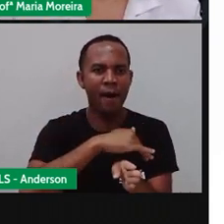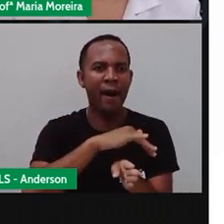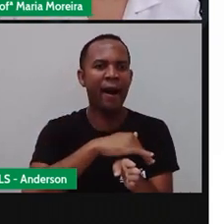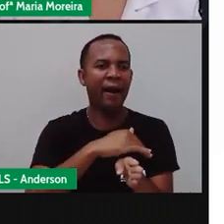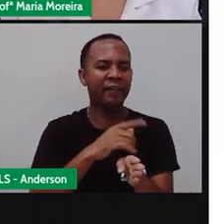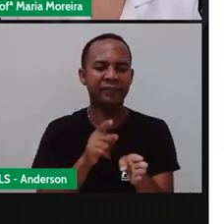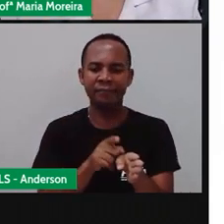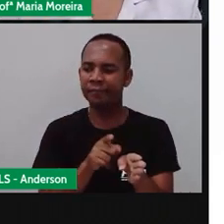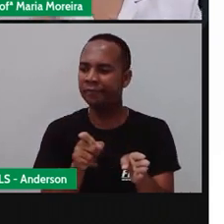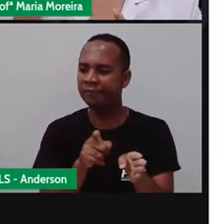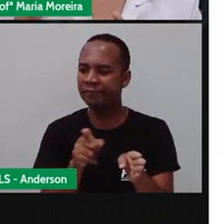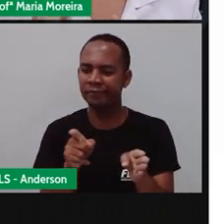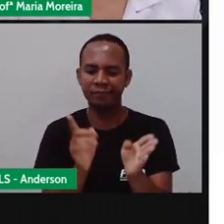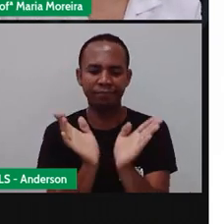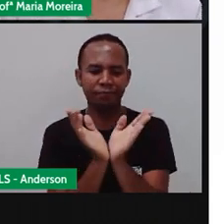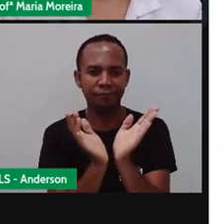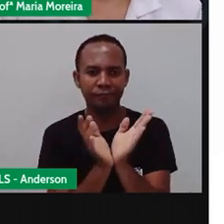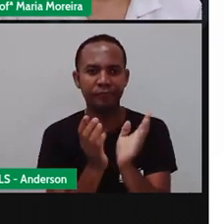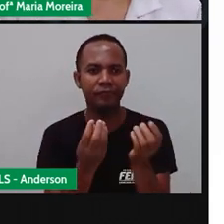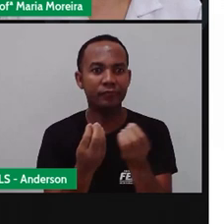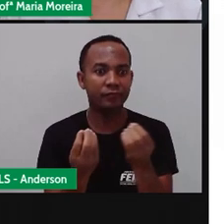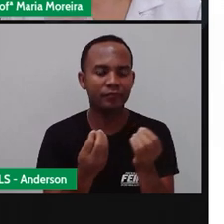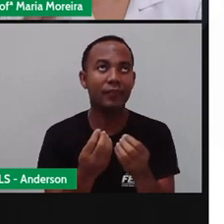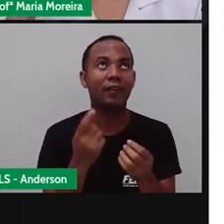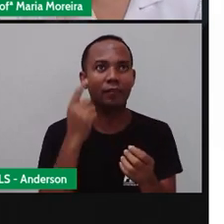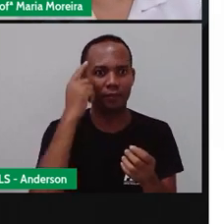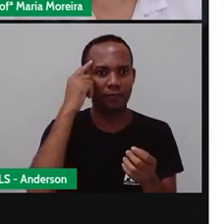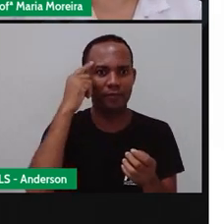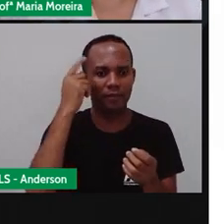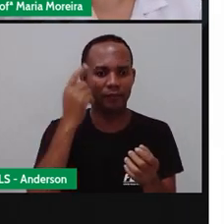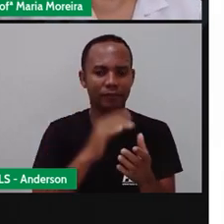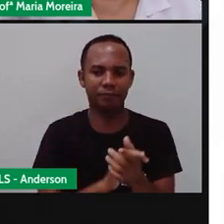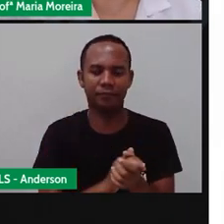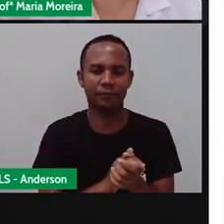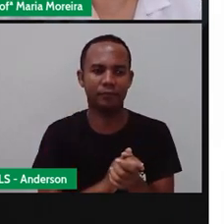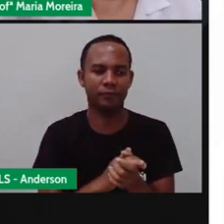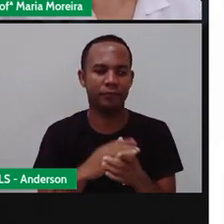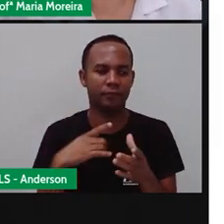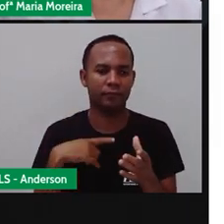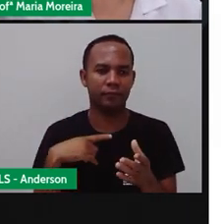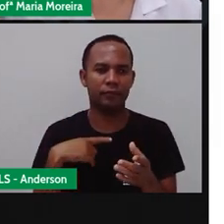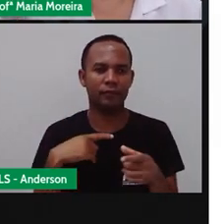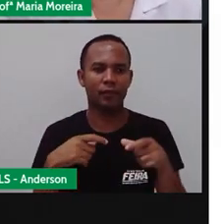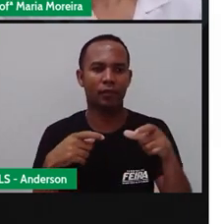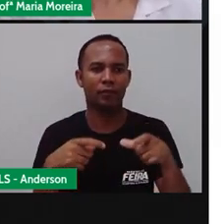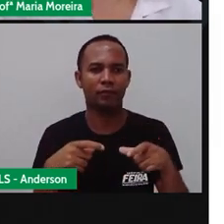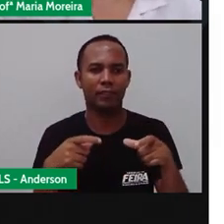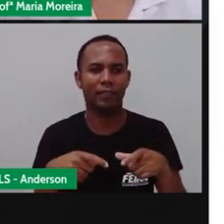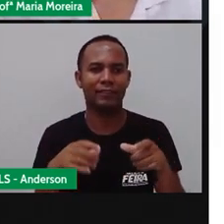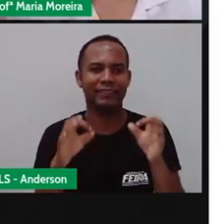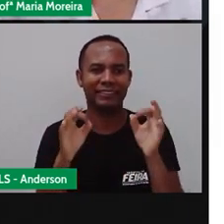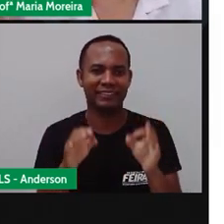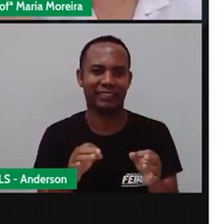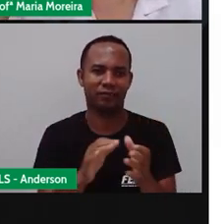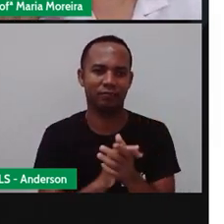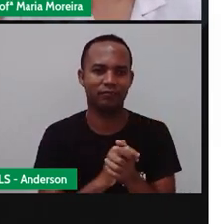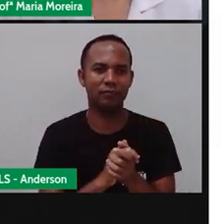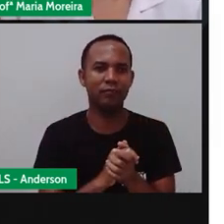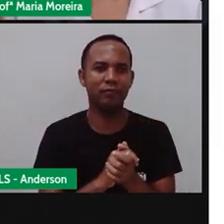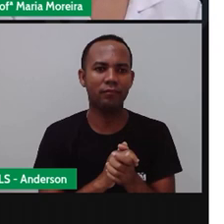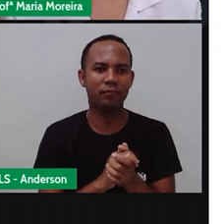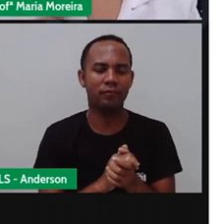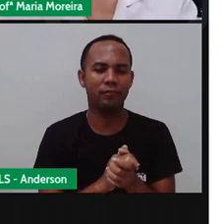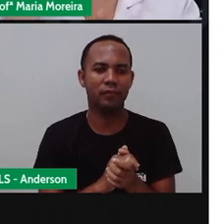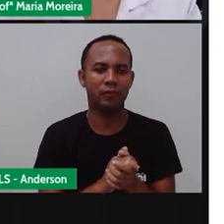de saída que foi o tomba, o ponto de chegada que era o shopping, e tinha um posto como ponto de referência também, que eu falo, olha, você vai ver um posto o quê?